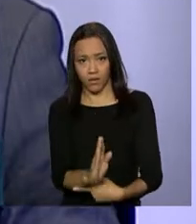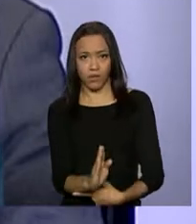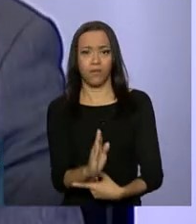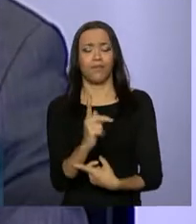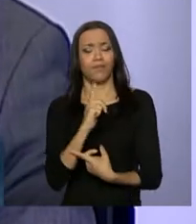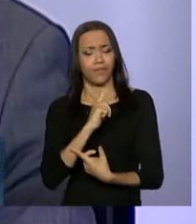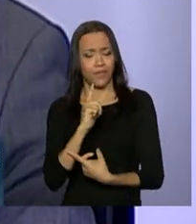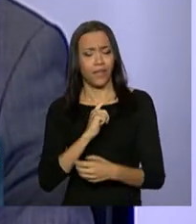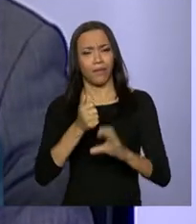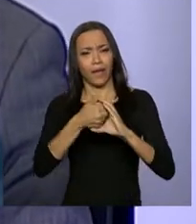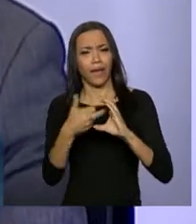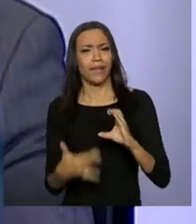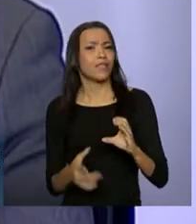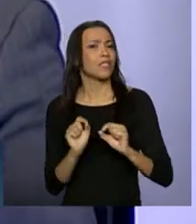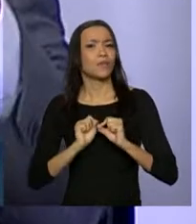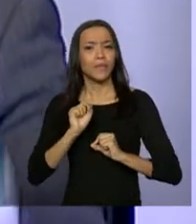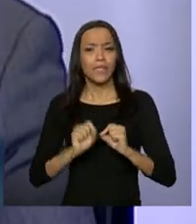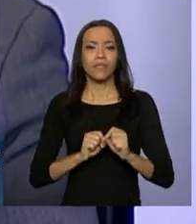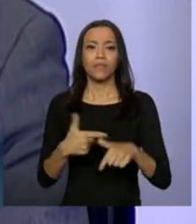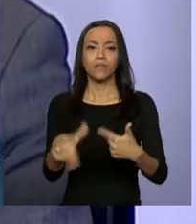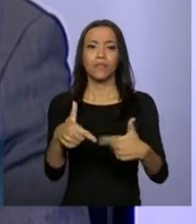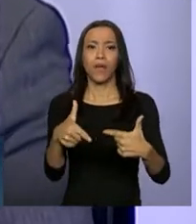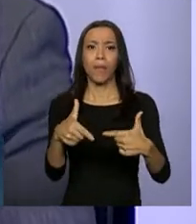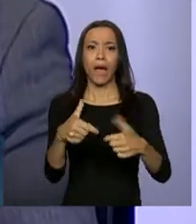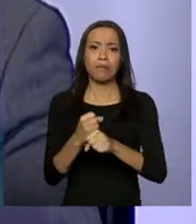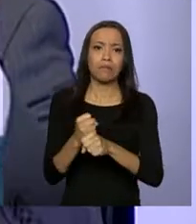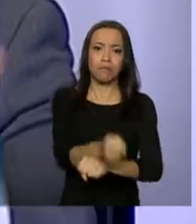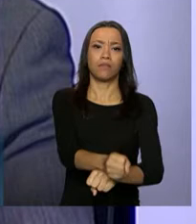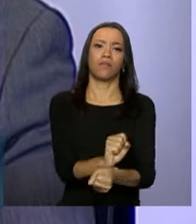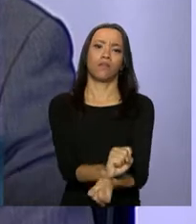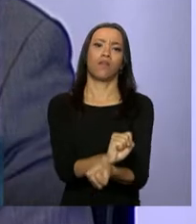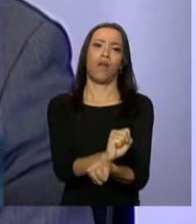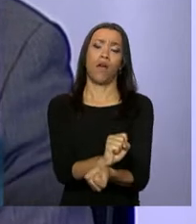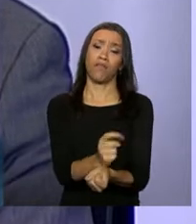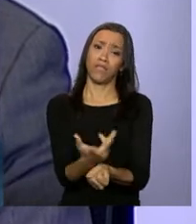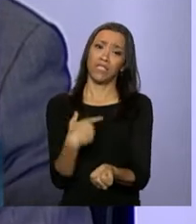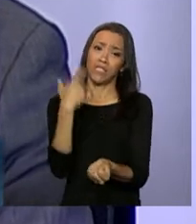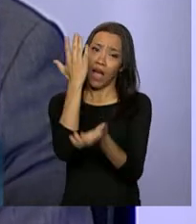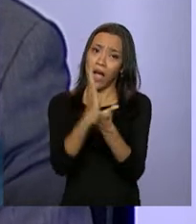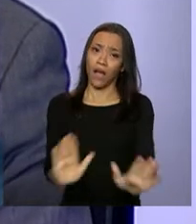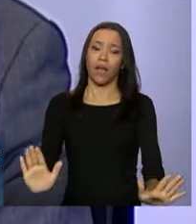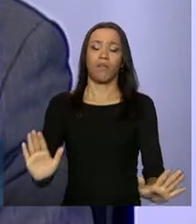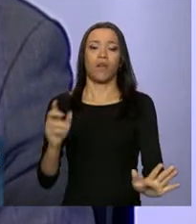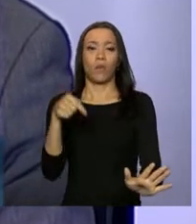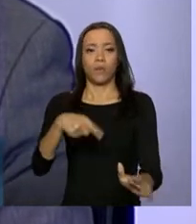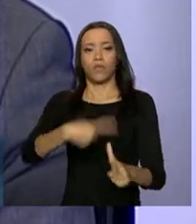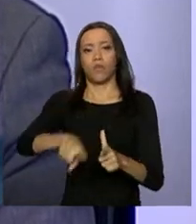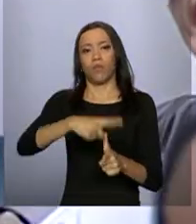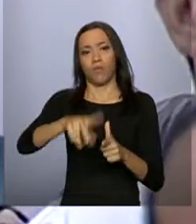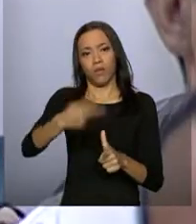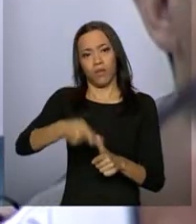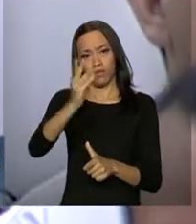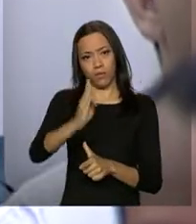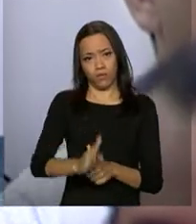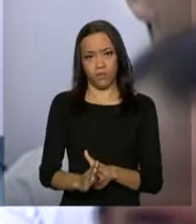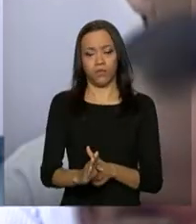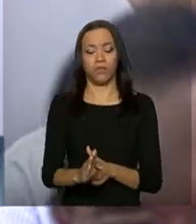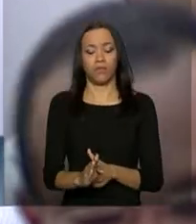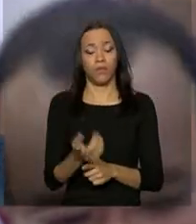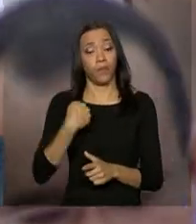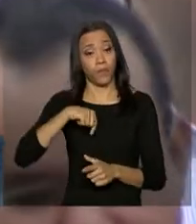uma caracterização de trabalho escravo que visa acabar de vez com essa chaga histórica no nosso país. E esperamos,